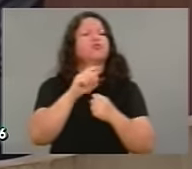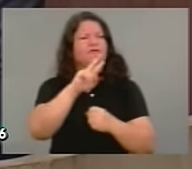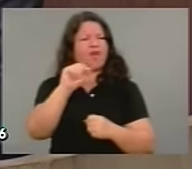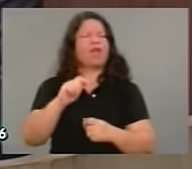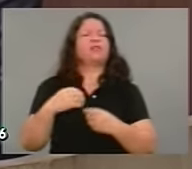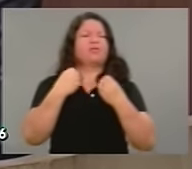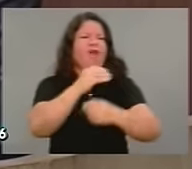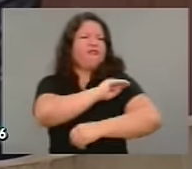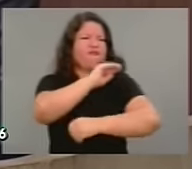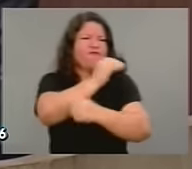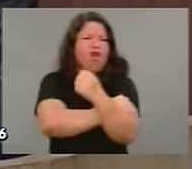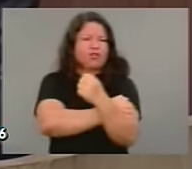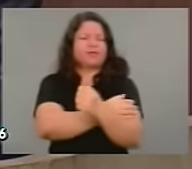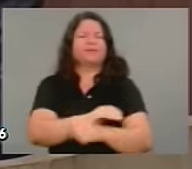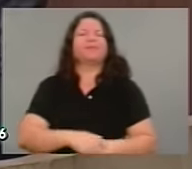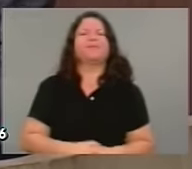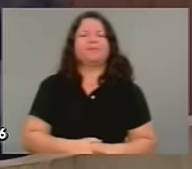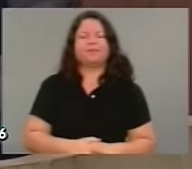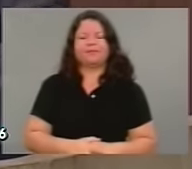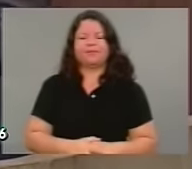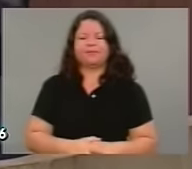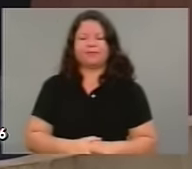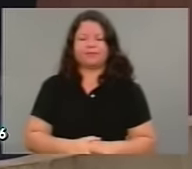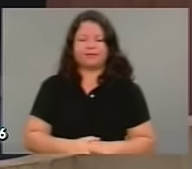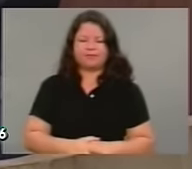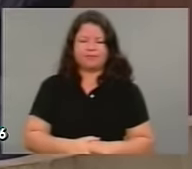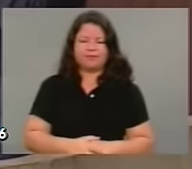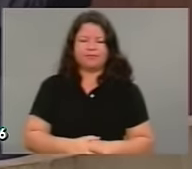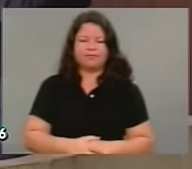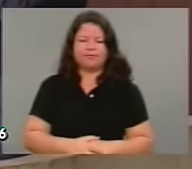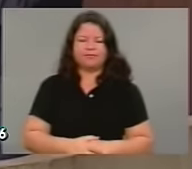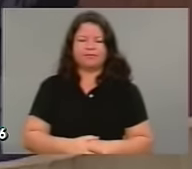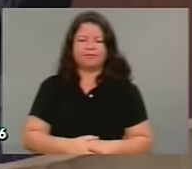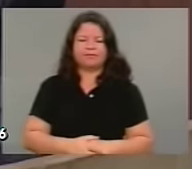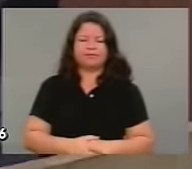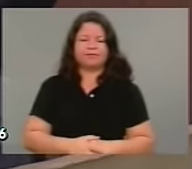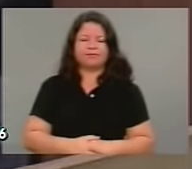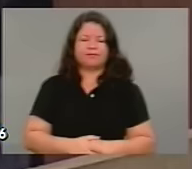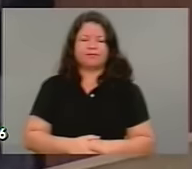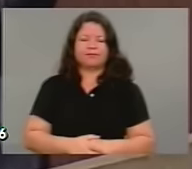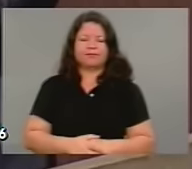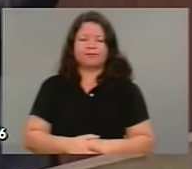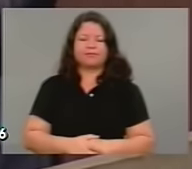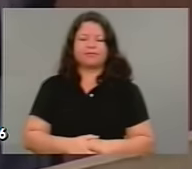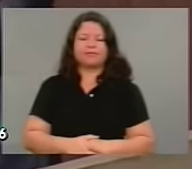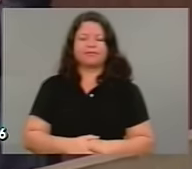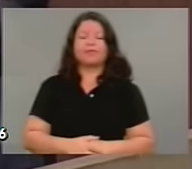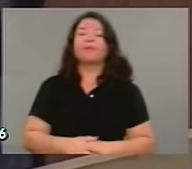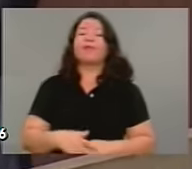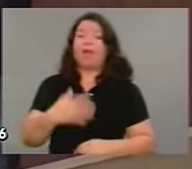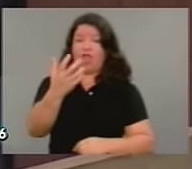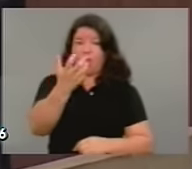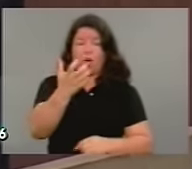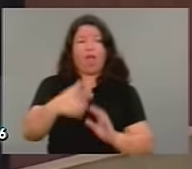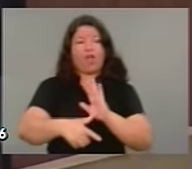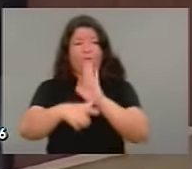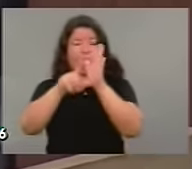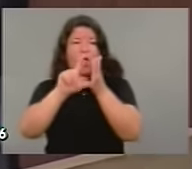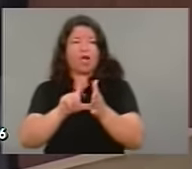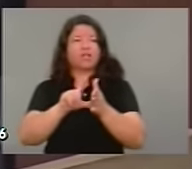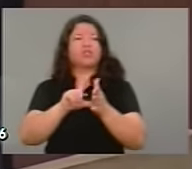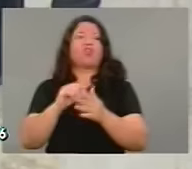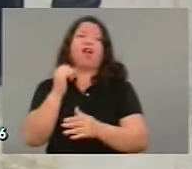deputado Leonardo. Por último, deputado Daniel Oliveira. Deputado Renato Roseno, eu quero, antes de tudo, me solidarizar com Vossa